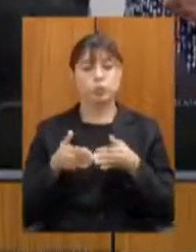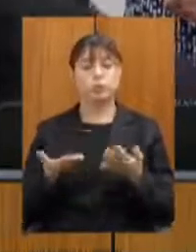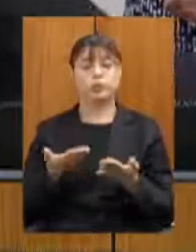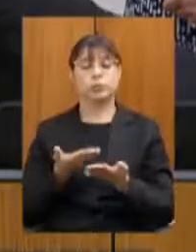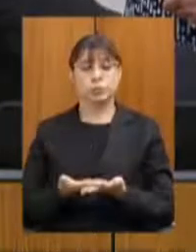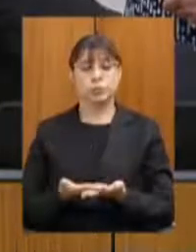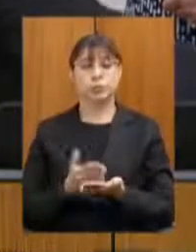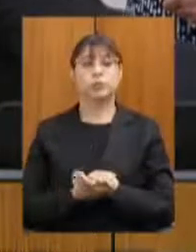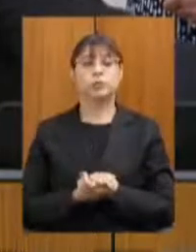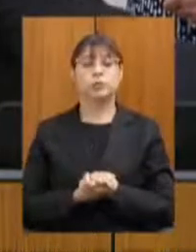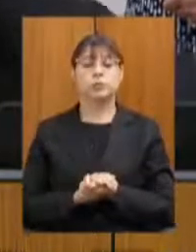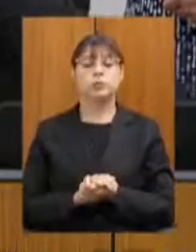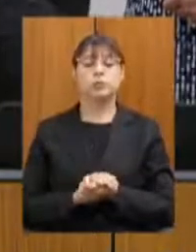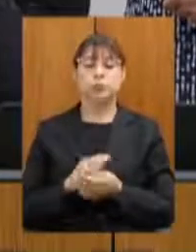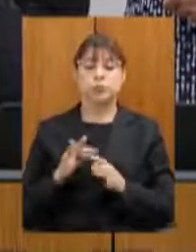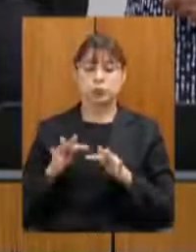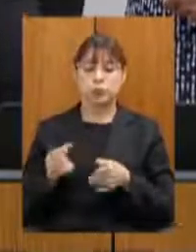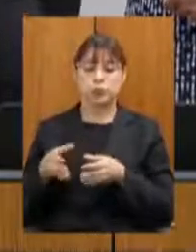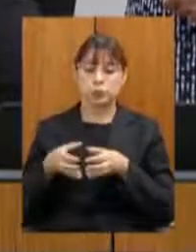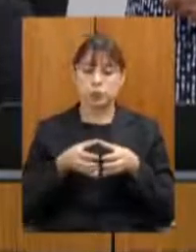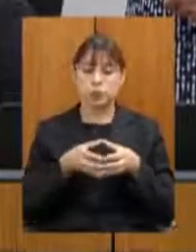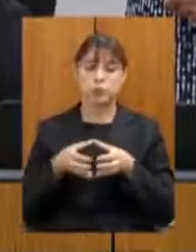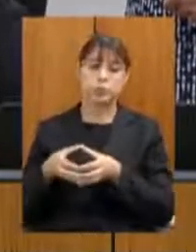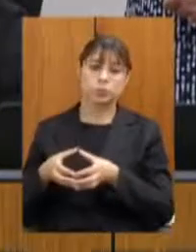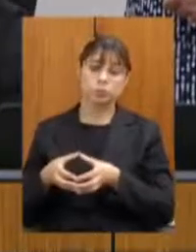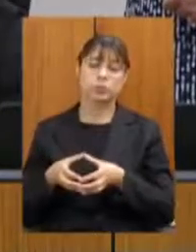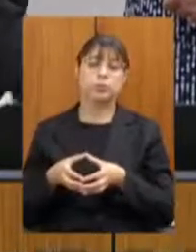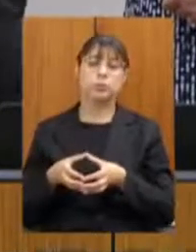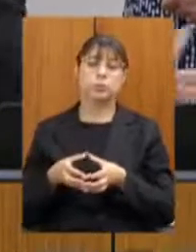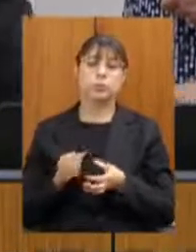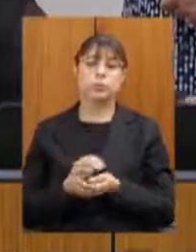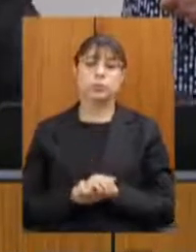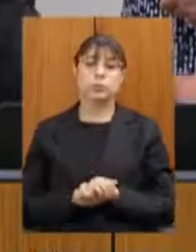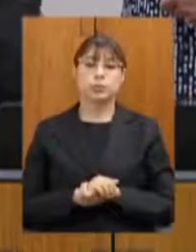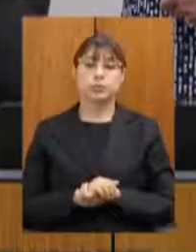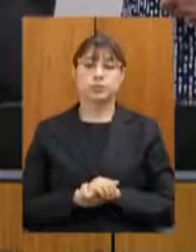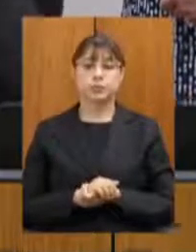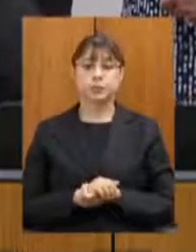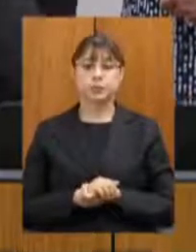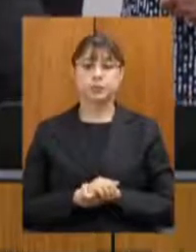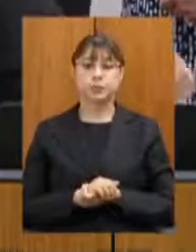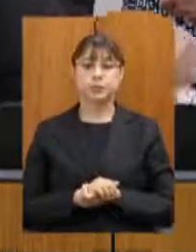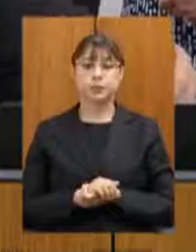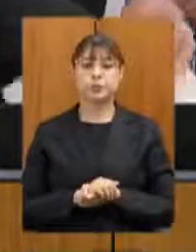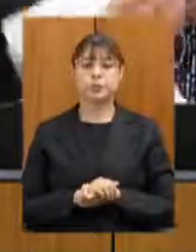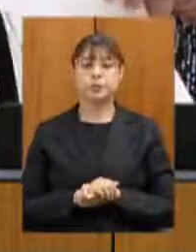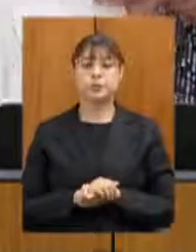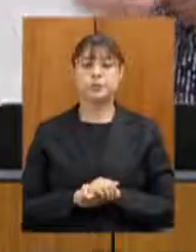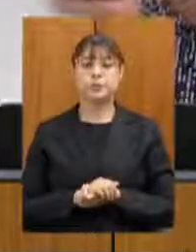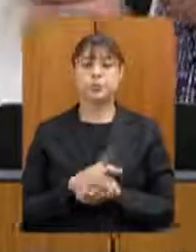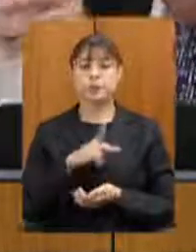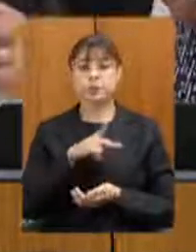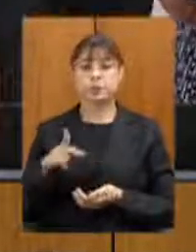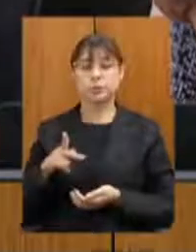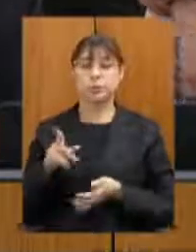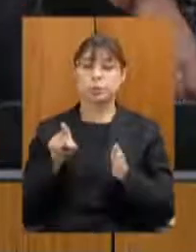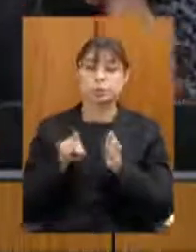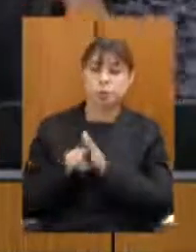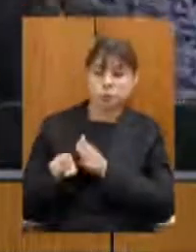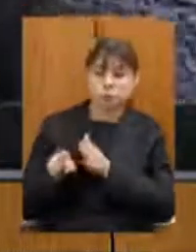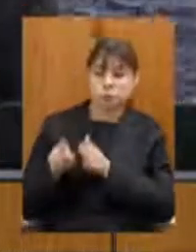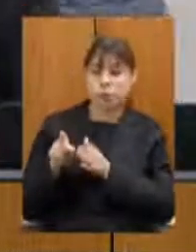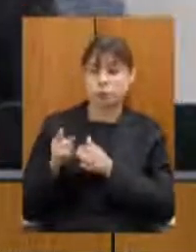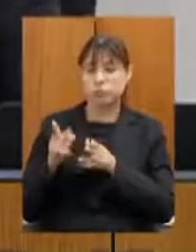aprovados por todas as comissões a presidência indaga se alguém